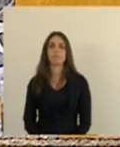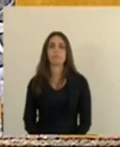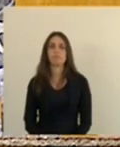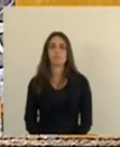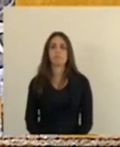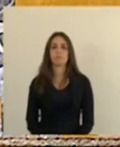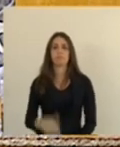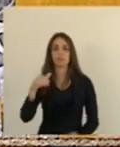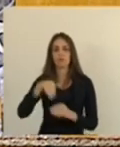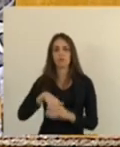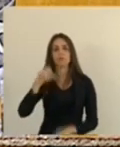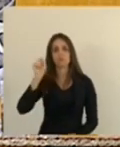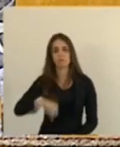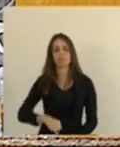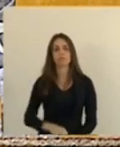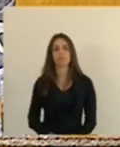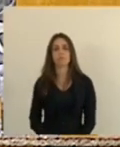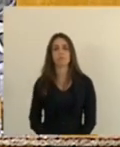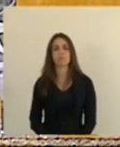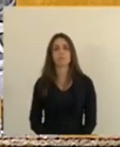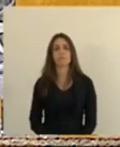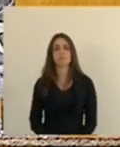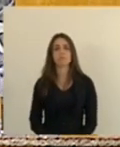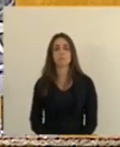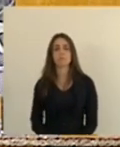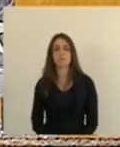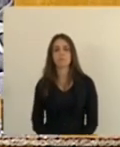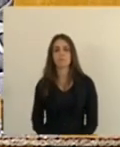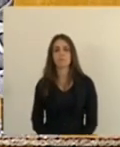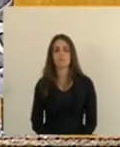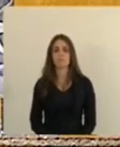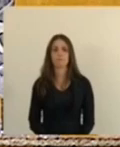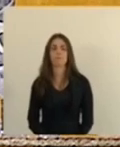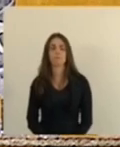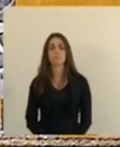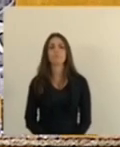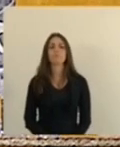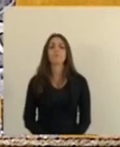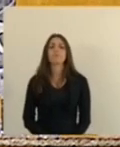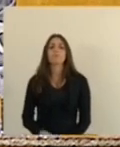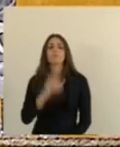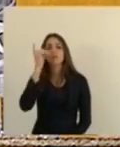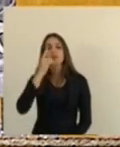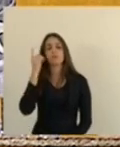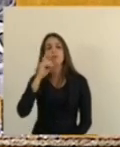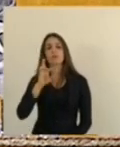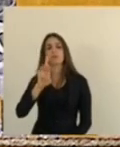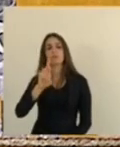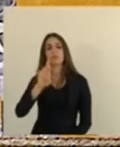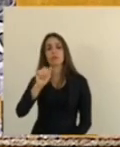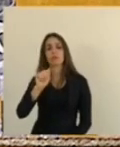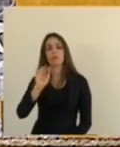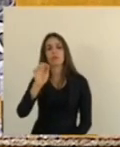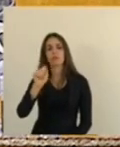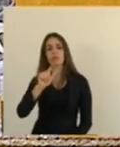voto sim senhor presidente deputado doutor emílio mameri vota sim como voto deputado doutor rafael favato